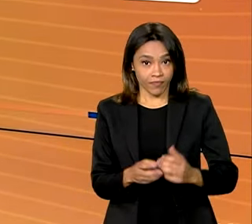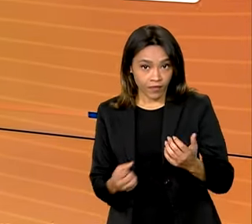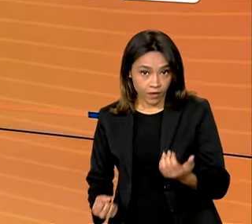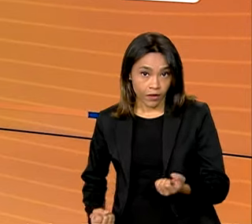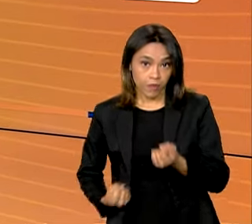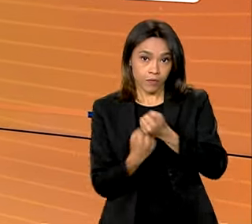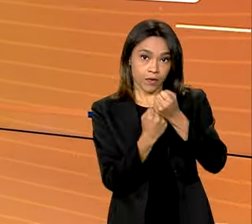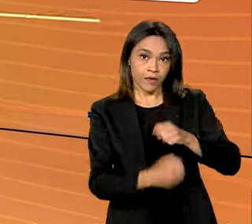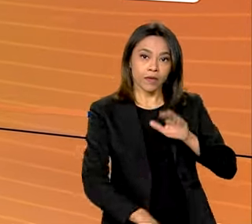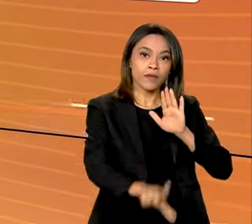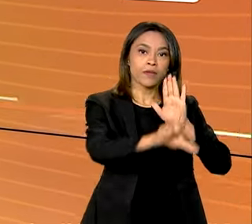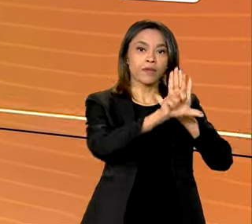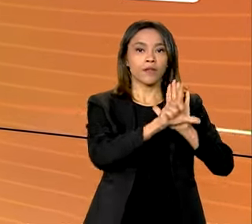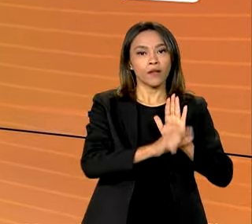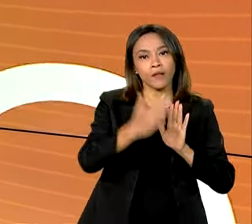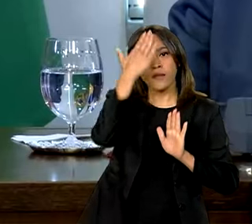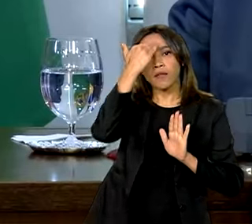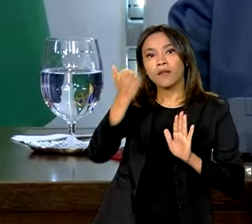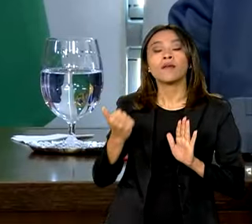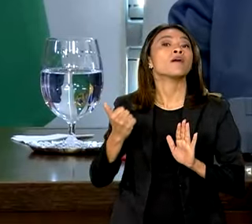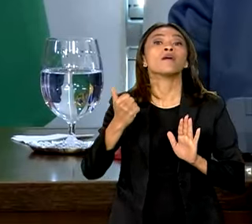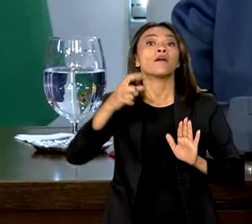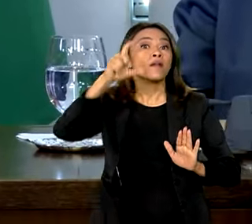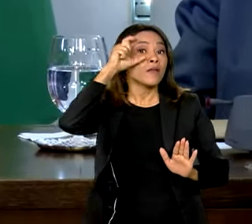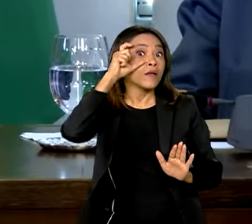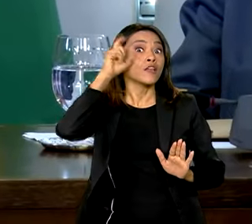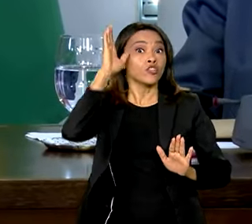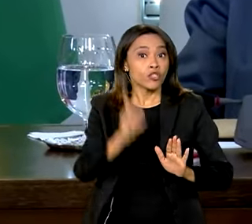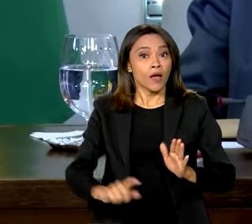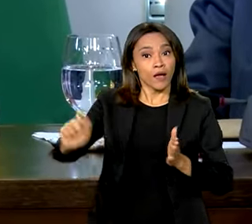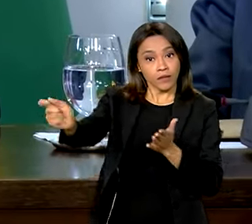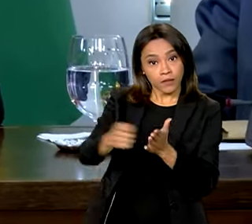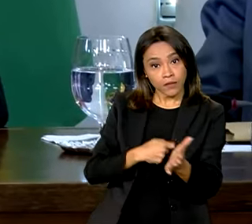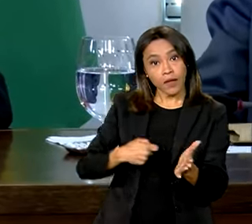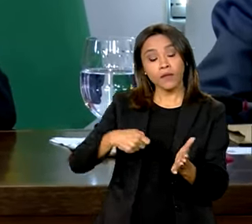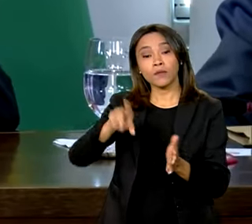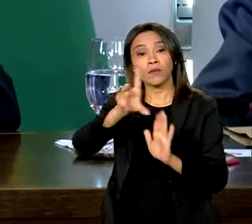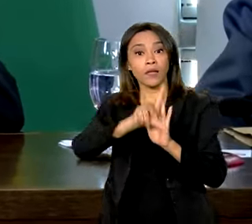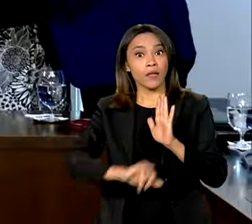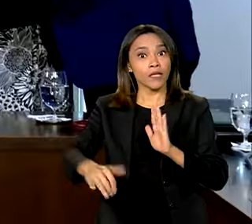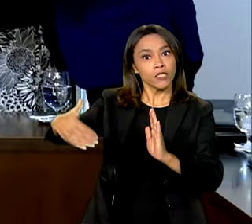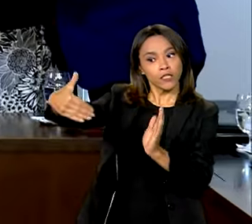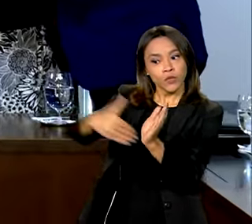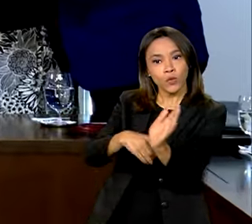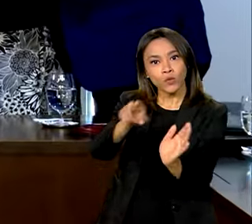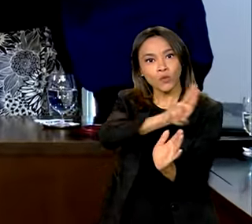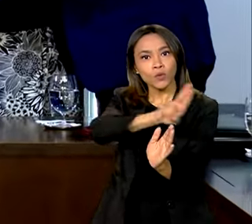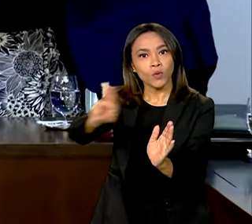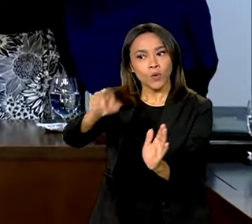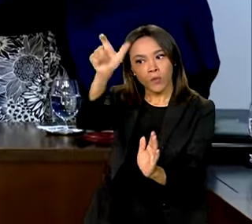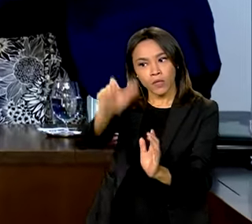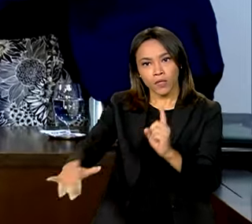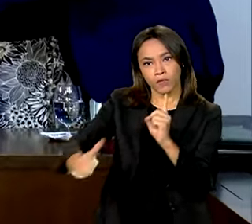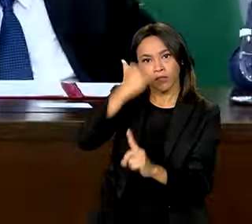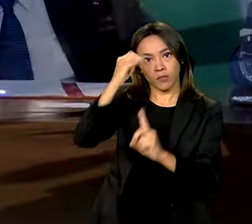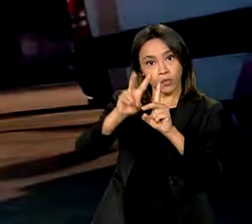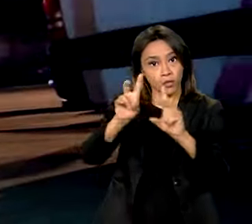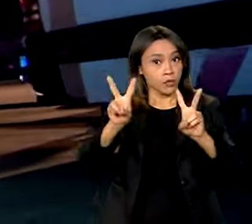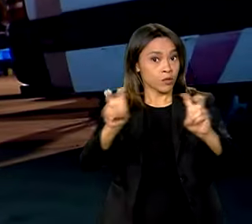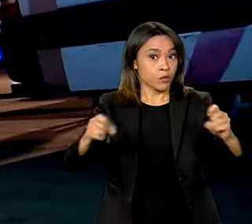Reforço na lei Maria da Penha, sancionada a lei que determina sigilo de nomes de vítimas de violência doméstica.